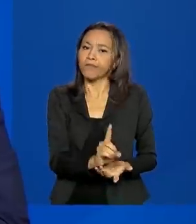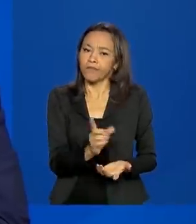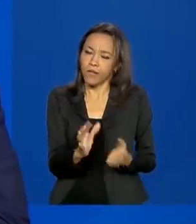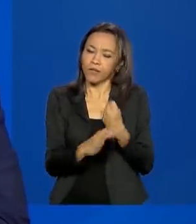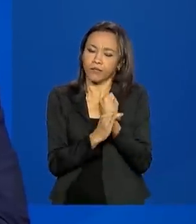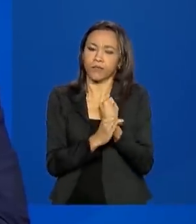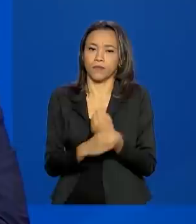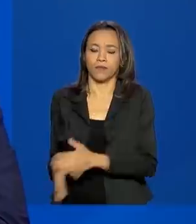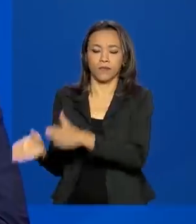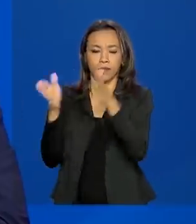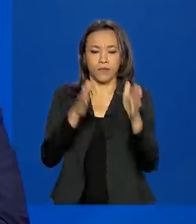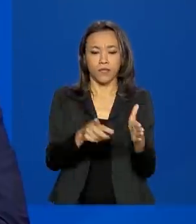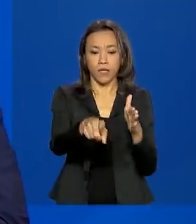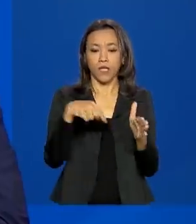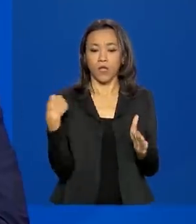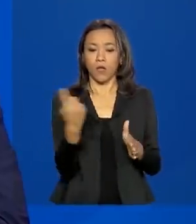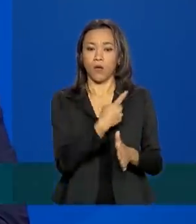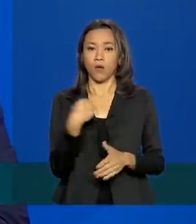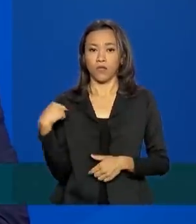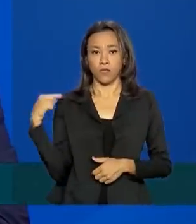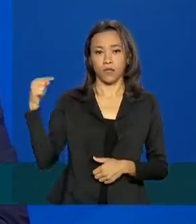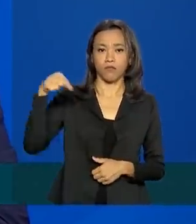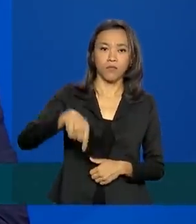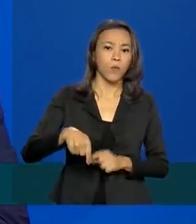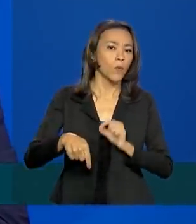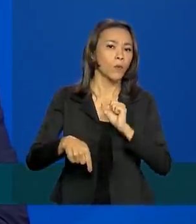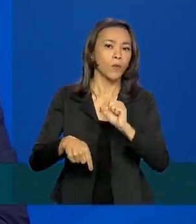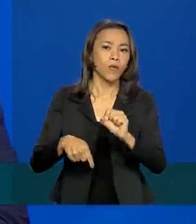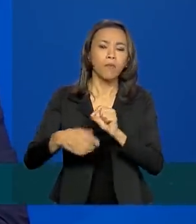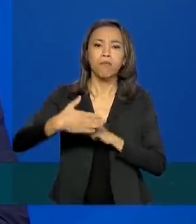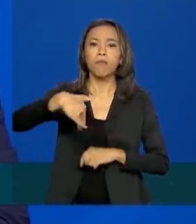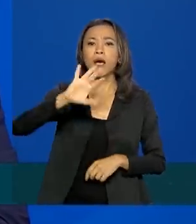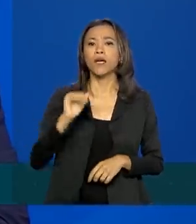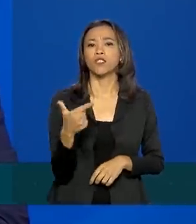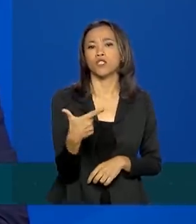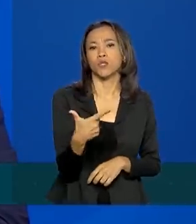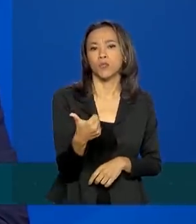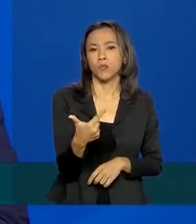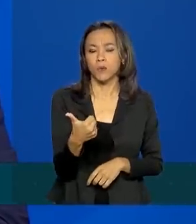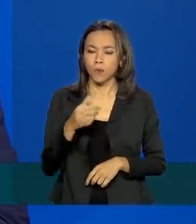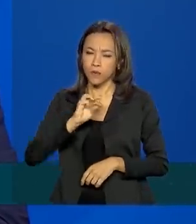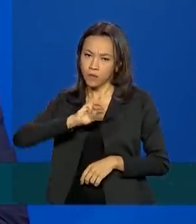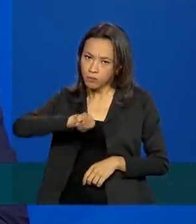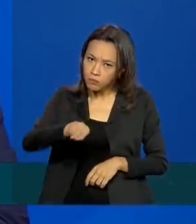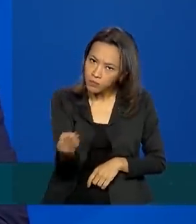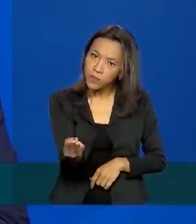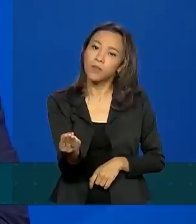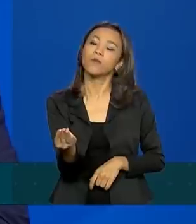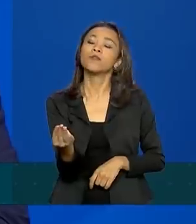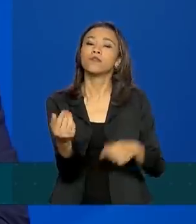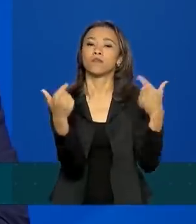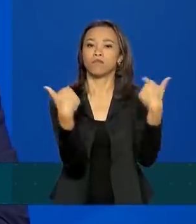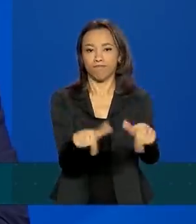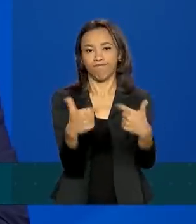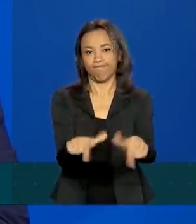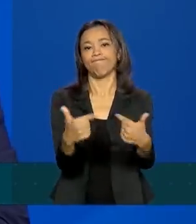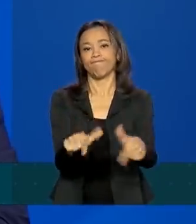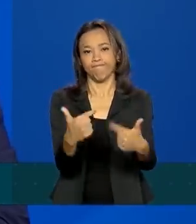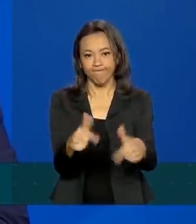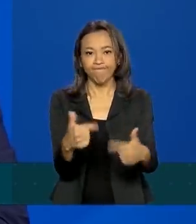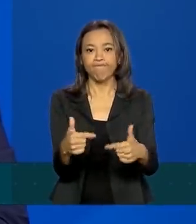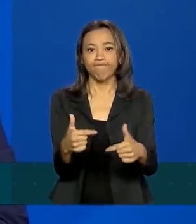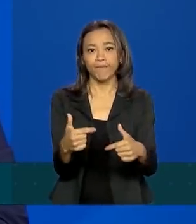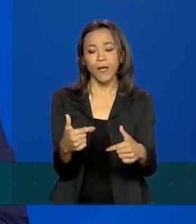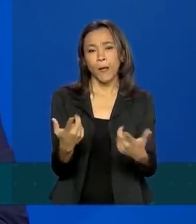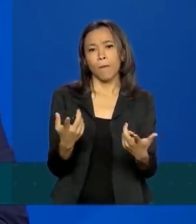estamos aqui preservando mais de 12 milhões de empregos, mais porque